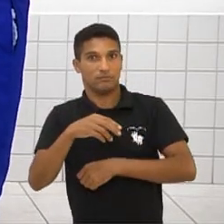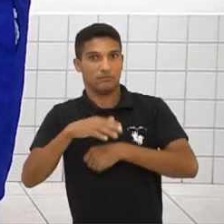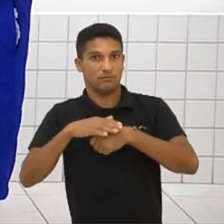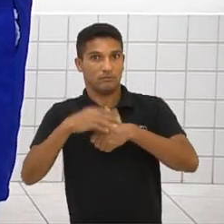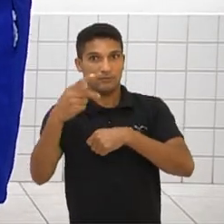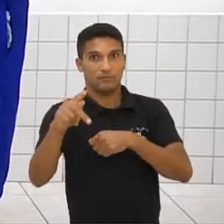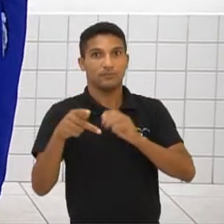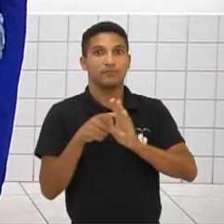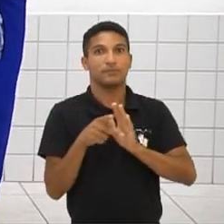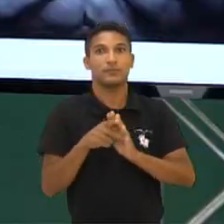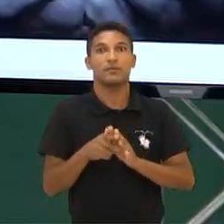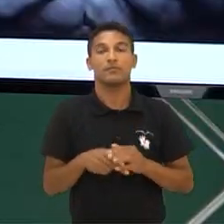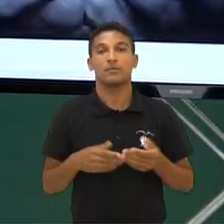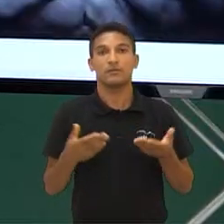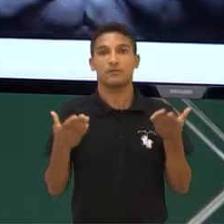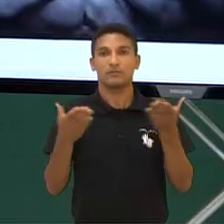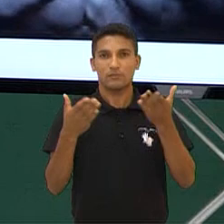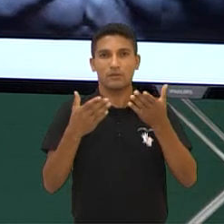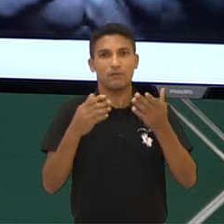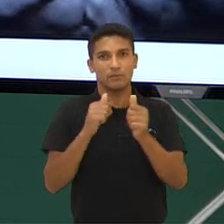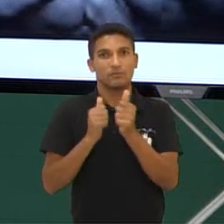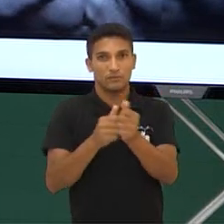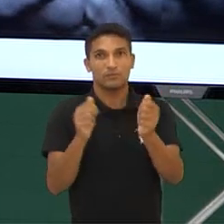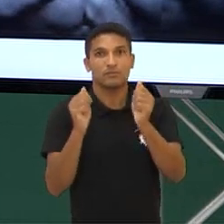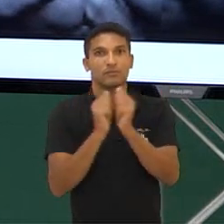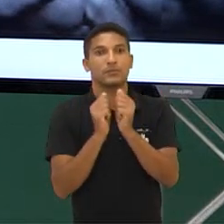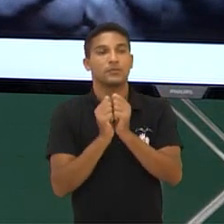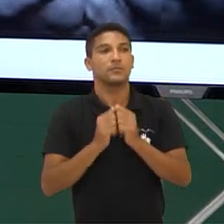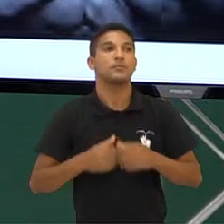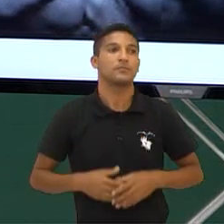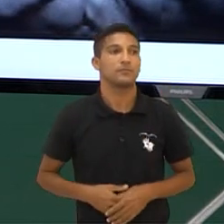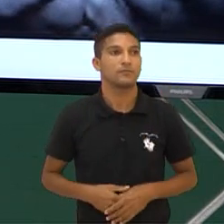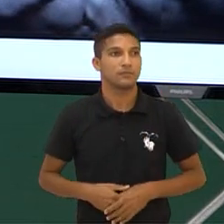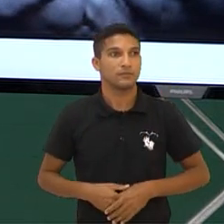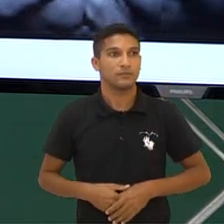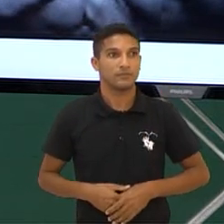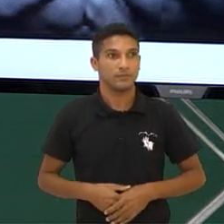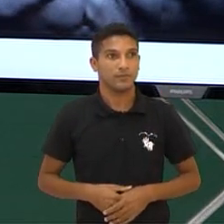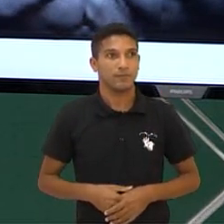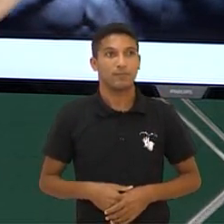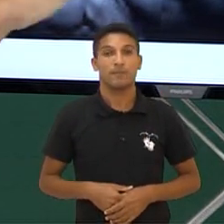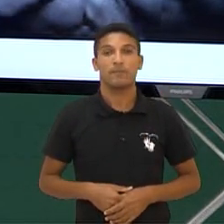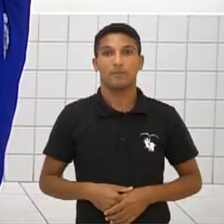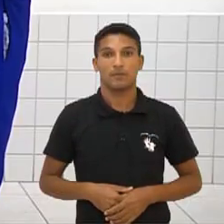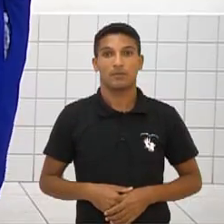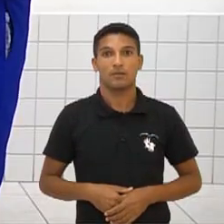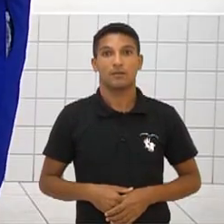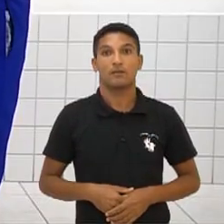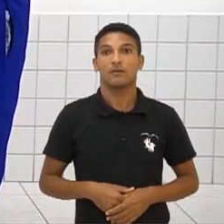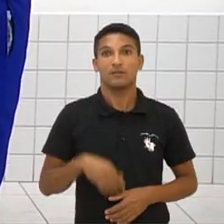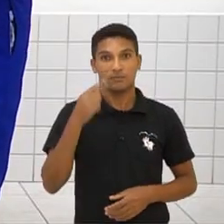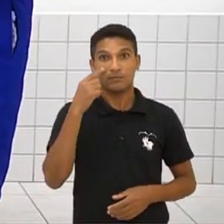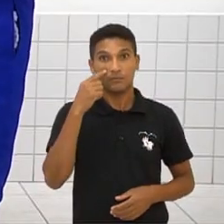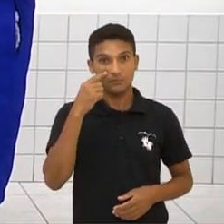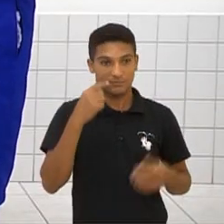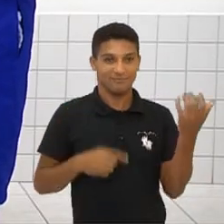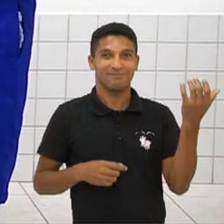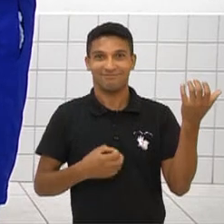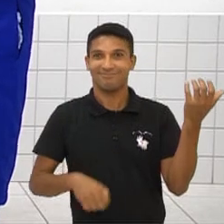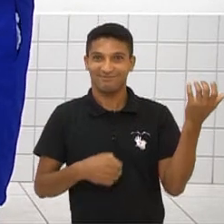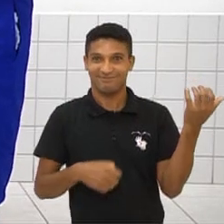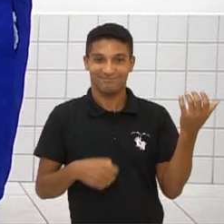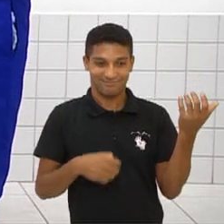dinâmica diferente, então nós vamos praticamente seguir juntos aqui. De um modo geral, basicamente, o Jimi Hendrix, ele fala, né?